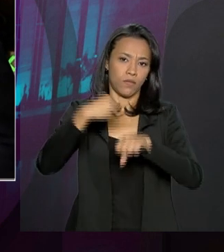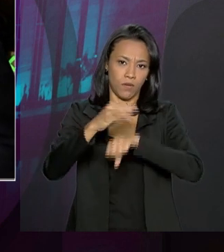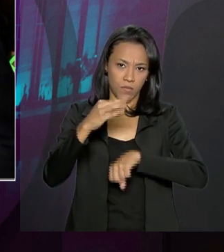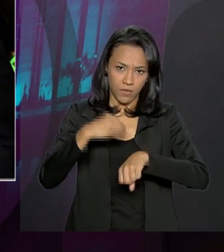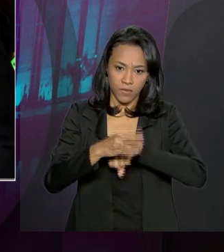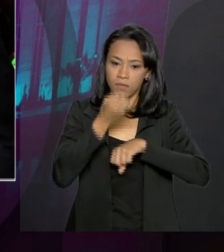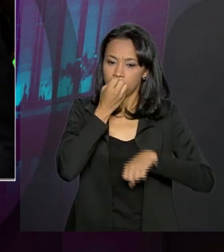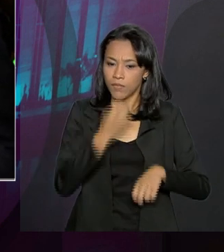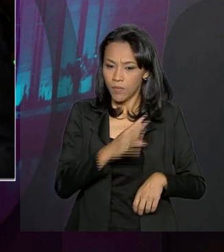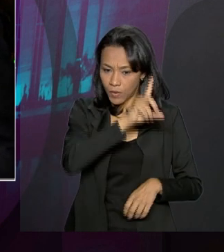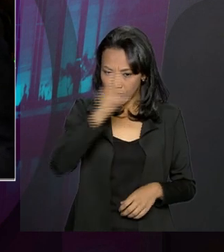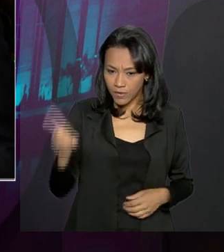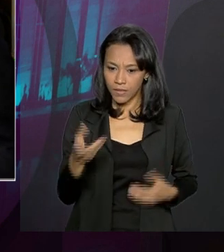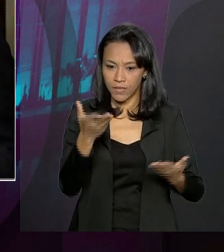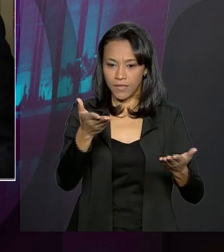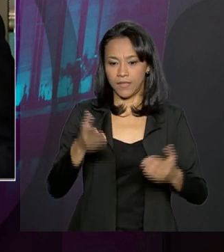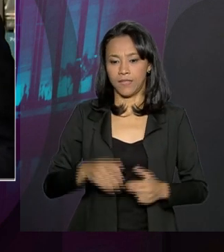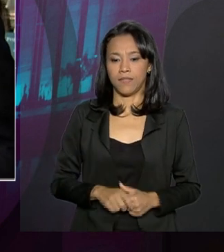Bom dia, Ricardo.